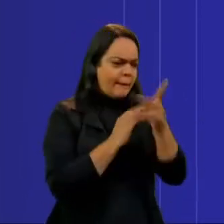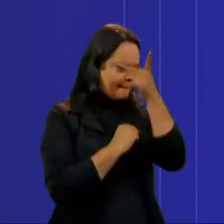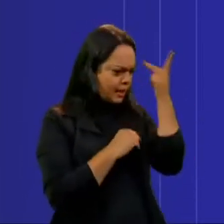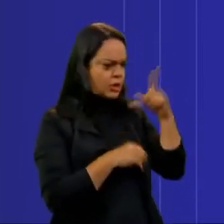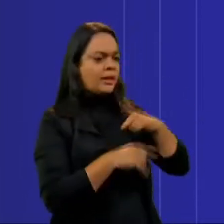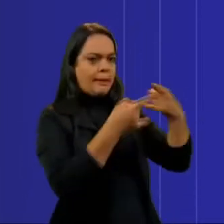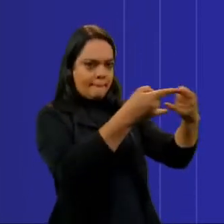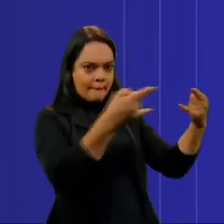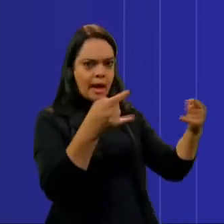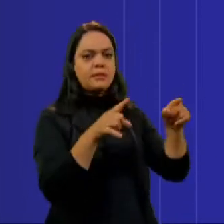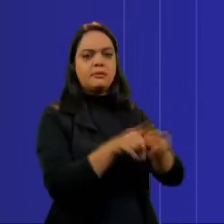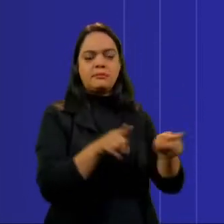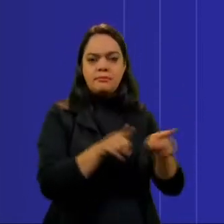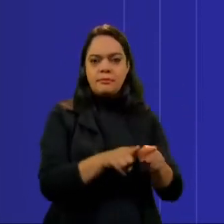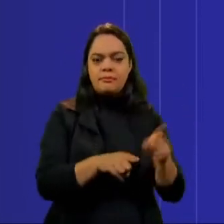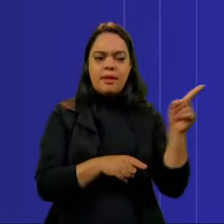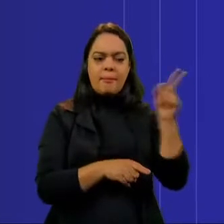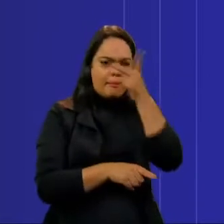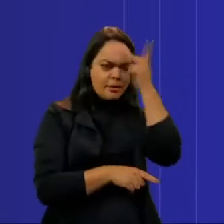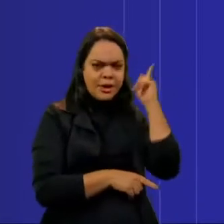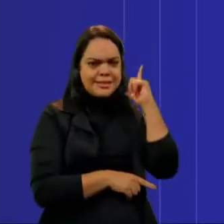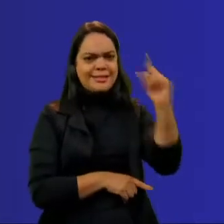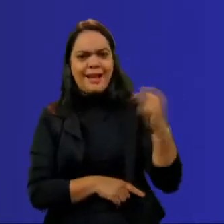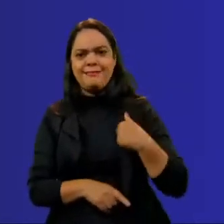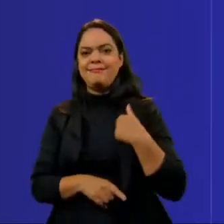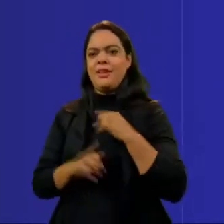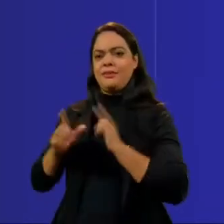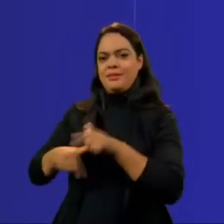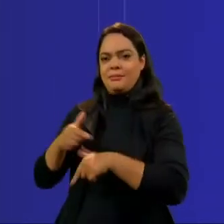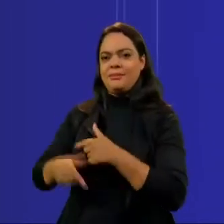o meu trabalho, e elas vazam da casa, e eu continuo fazendo o meu trabalho.